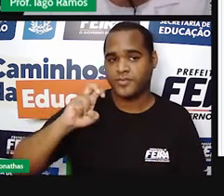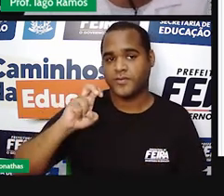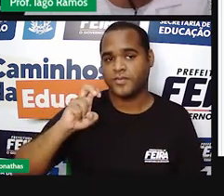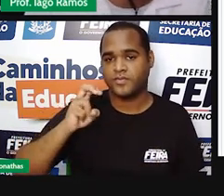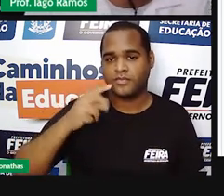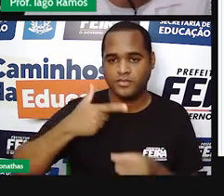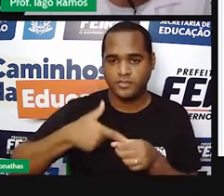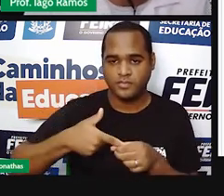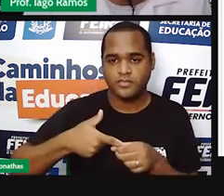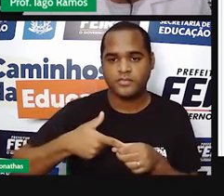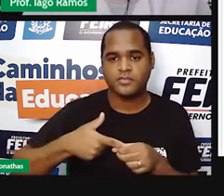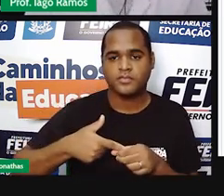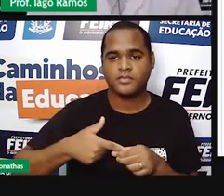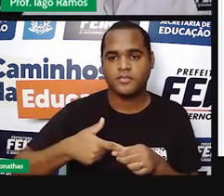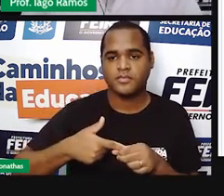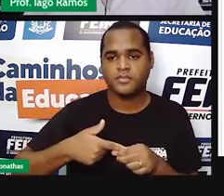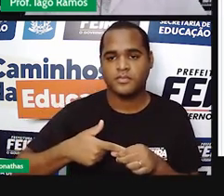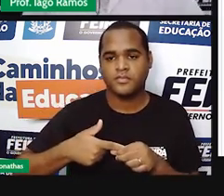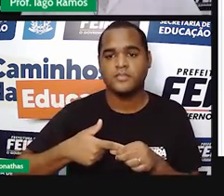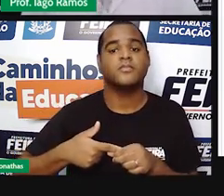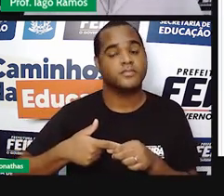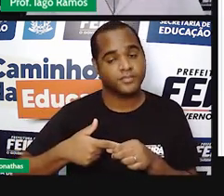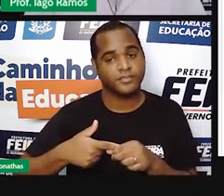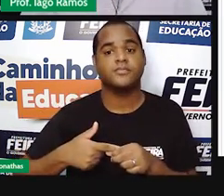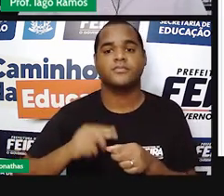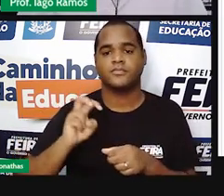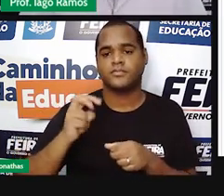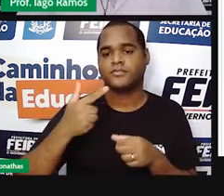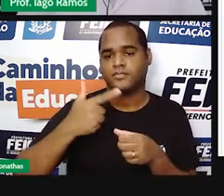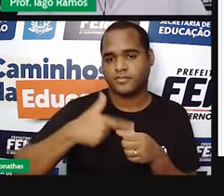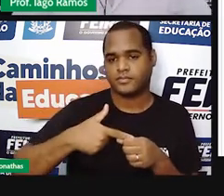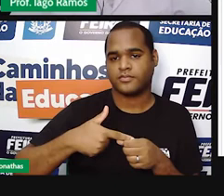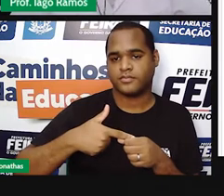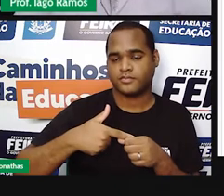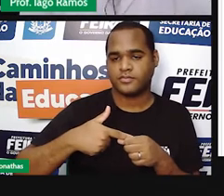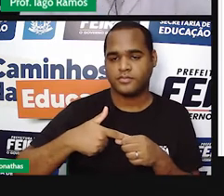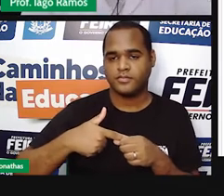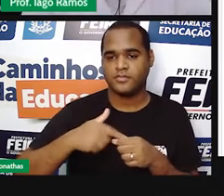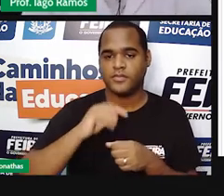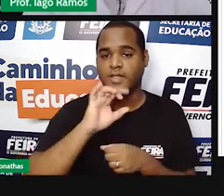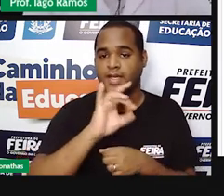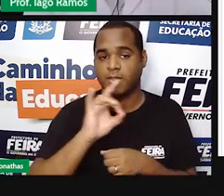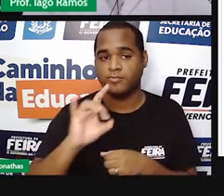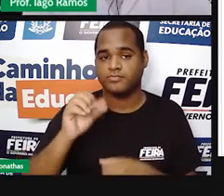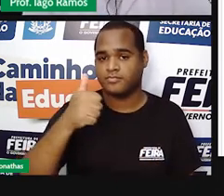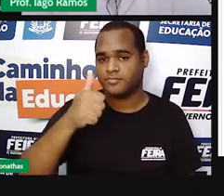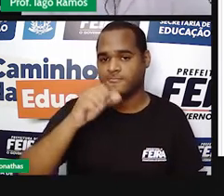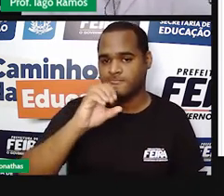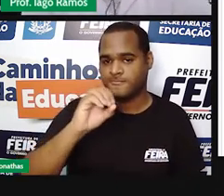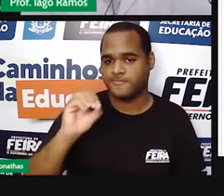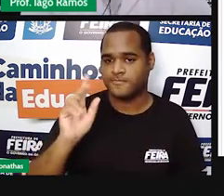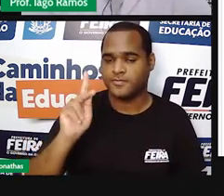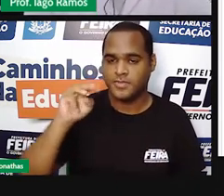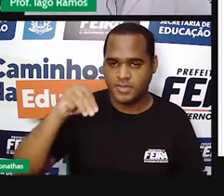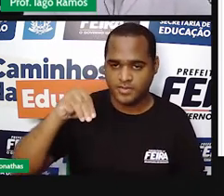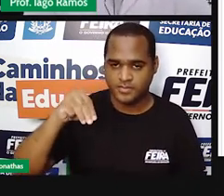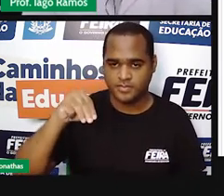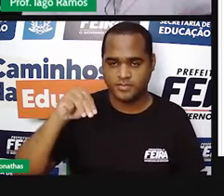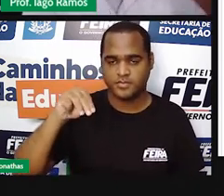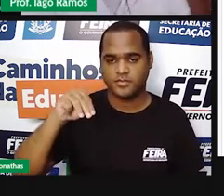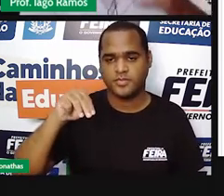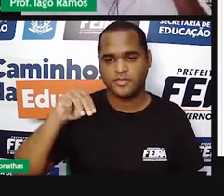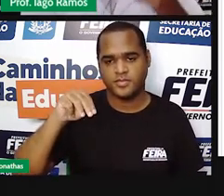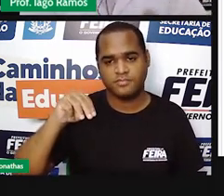outro número, 5, 5 litros de gasolina, para cada 100 quilômetros, outro número grifado em